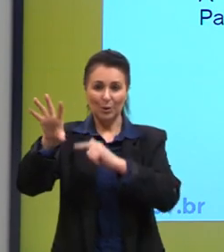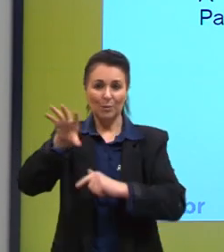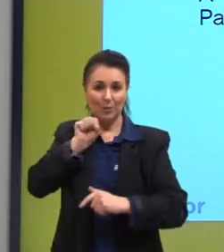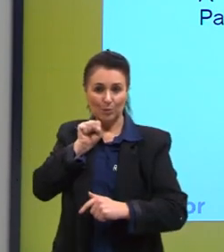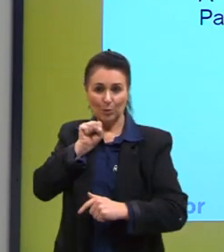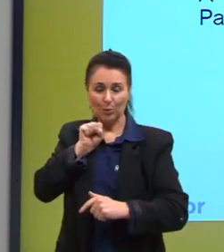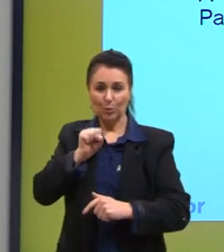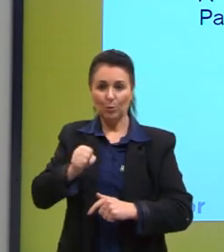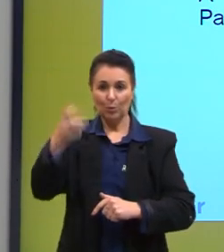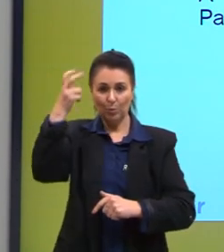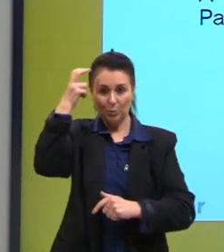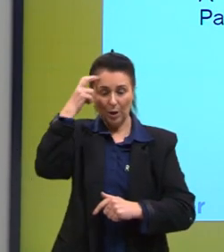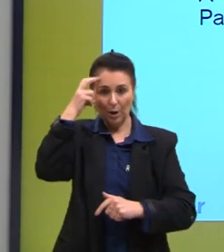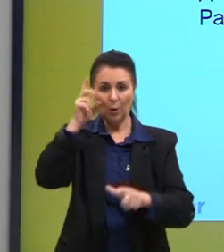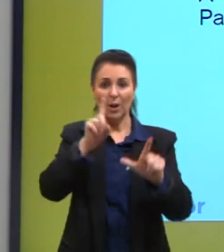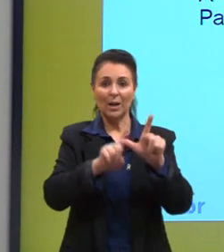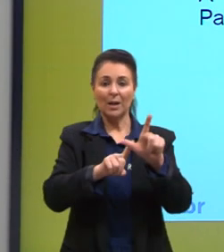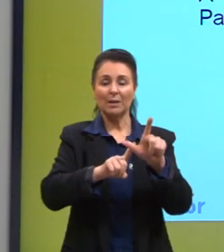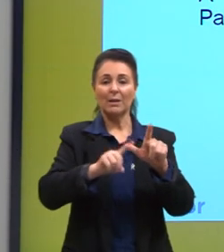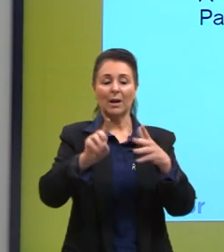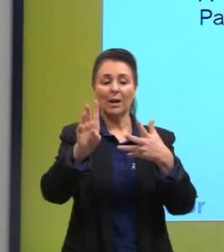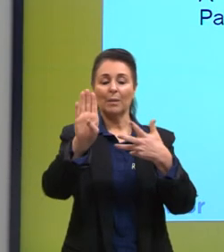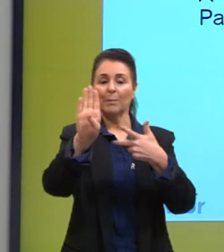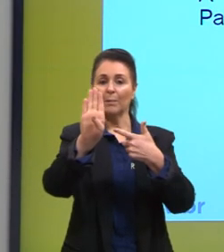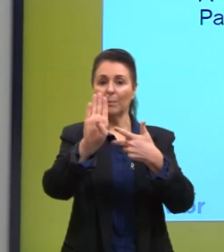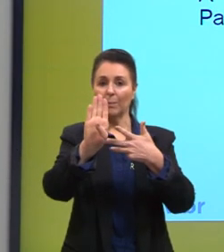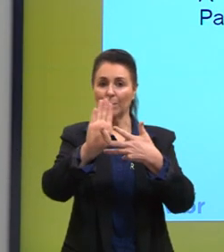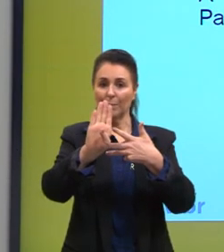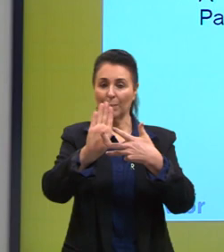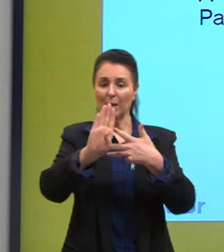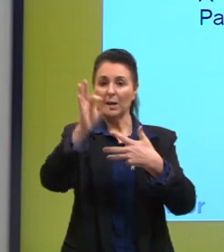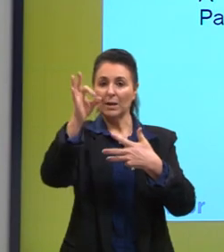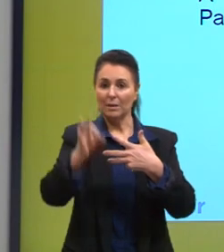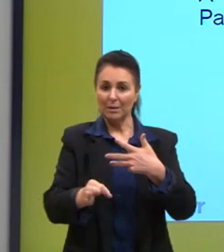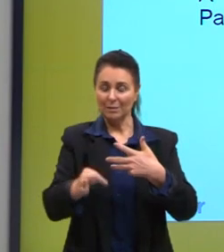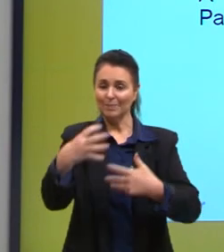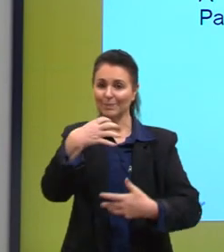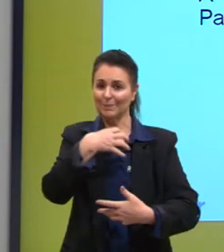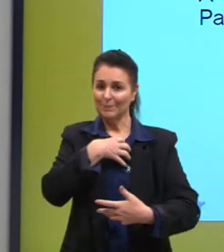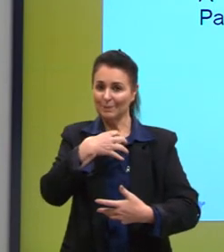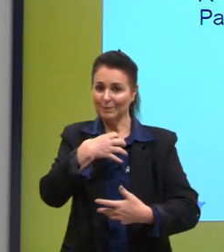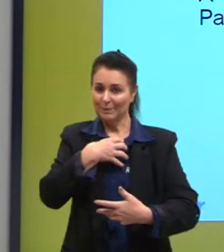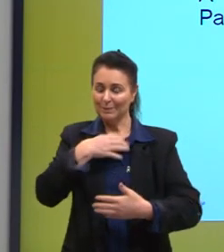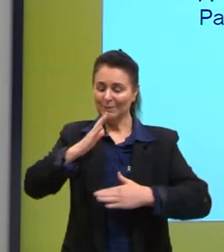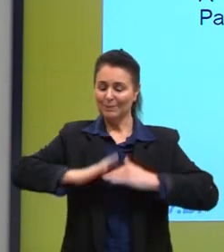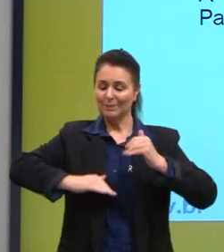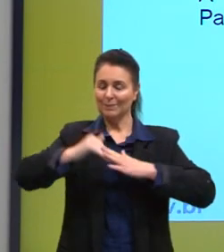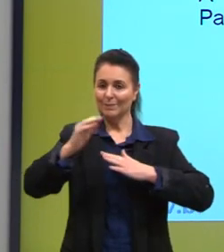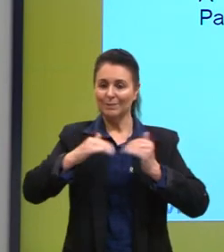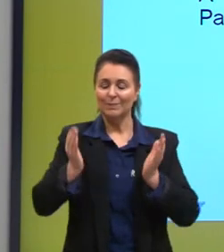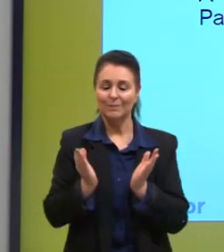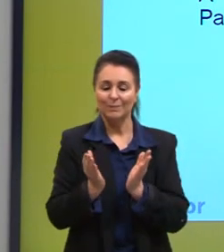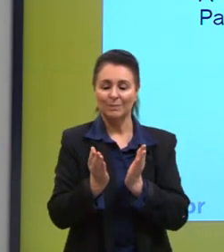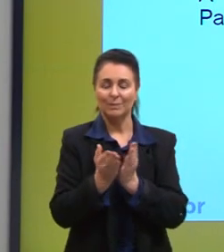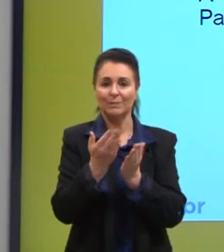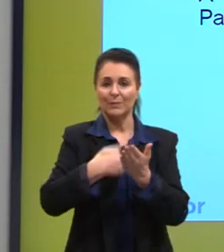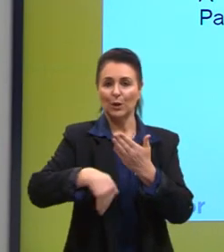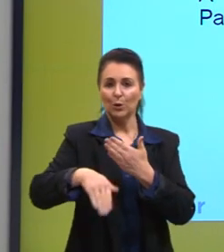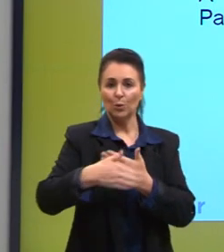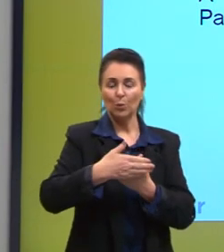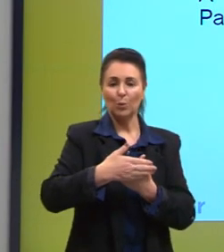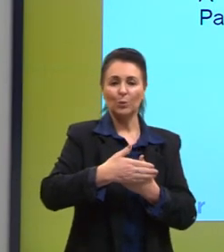letra B correta, expressão de sentidos construídos coletivamente. Ou seja, toda essa